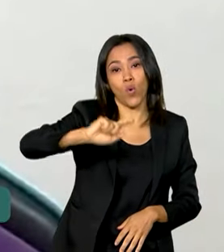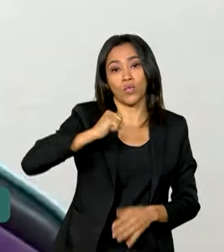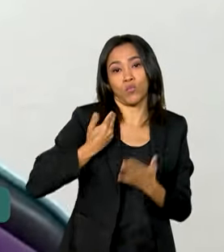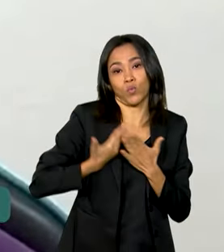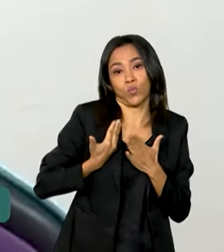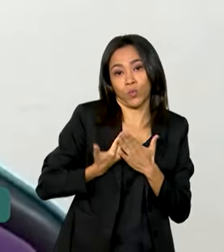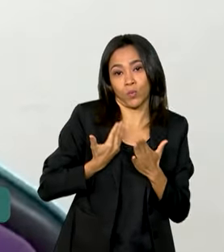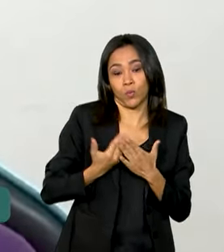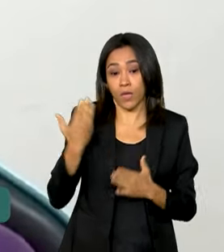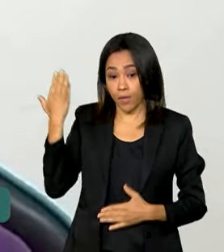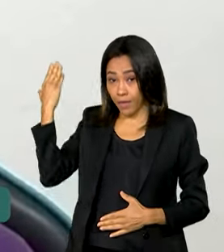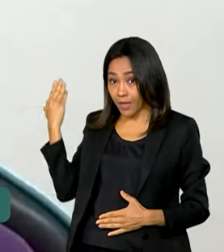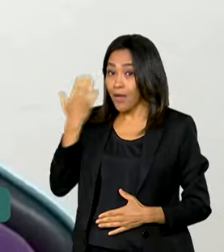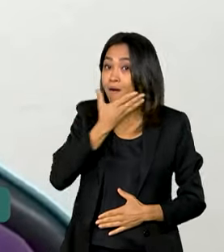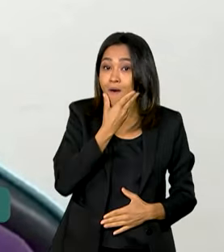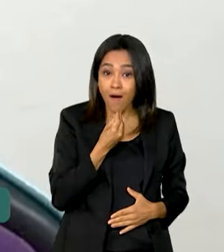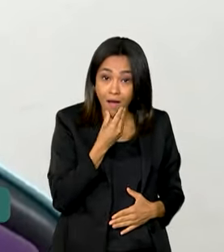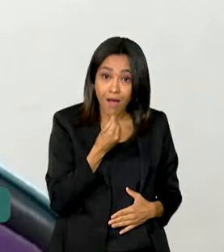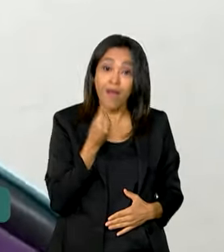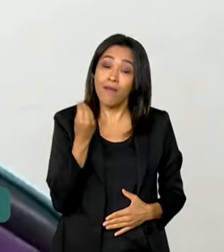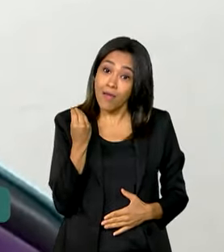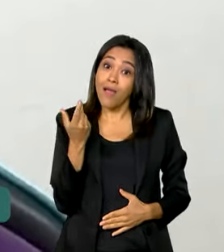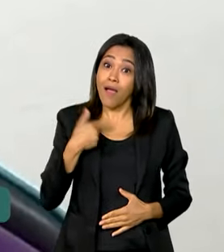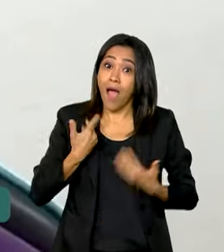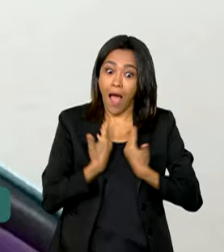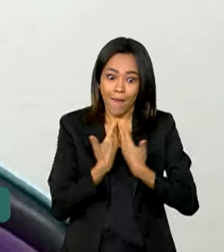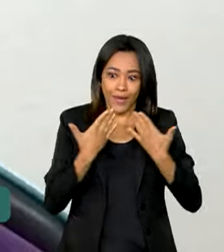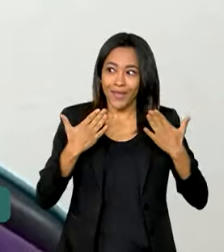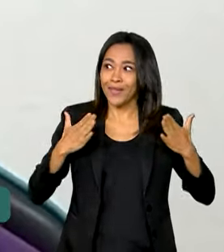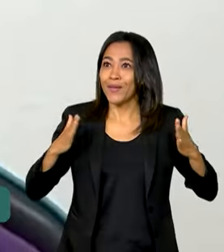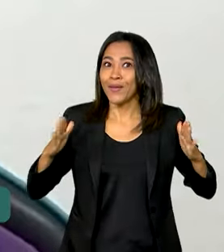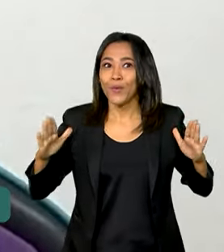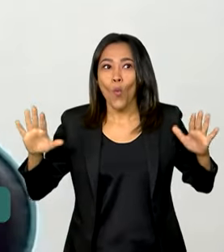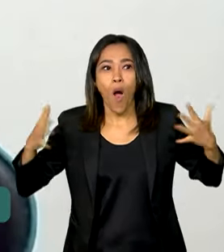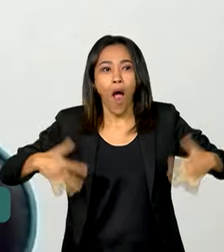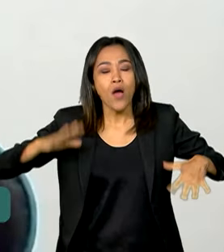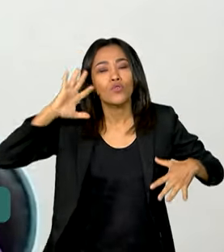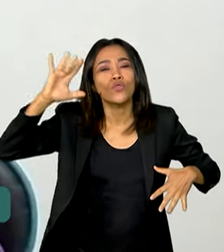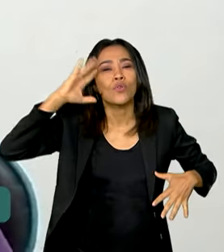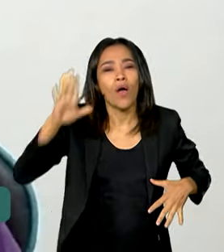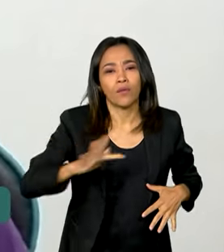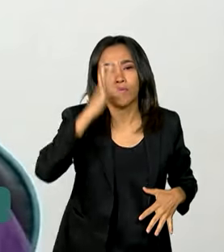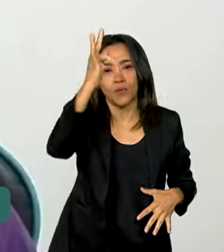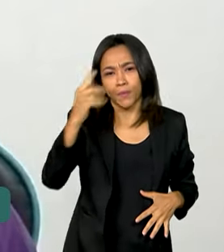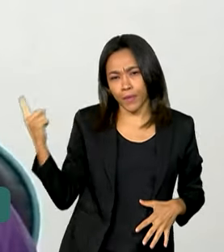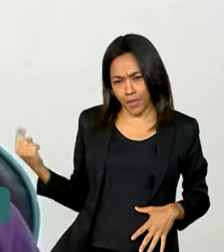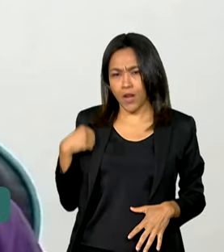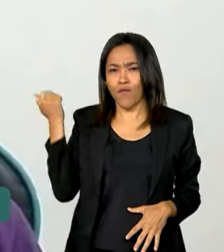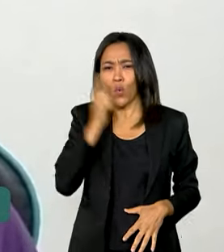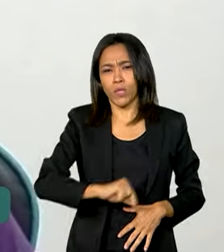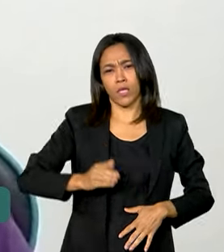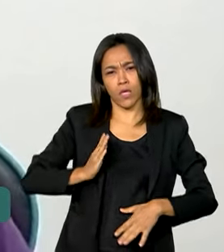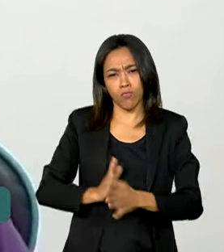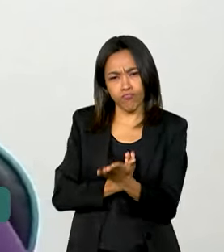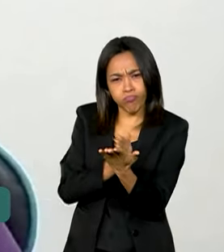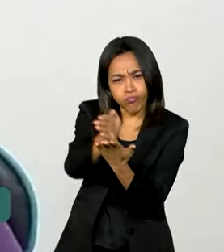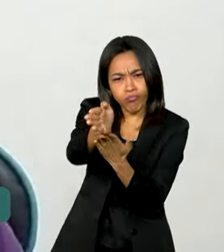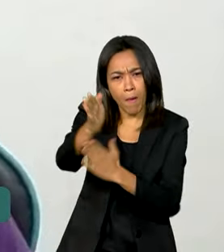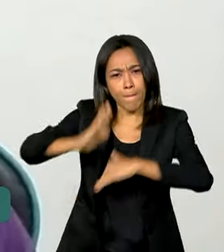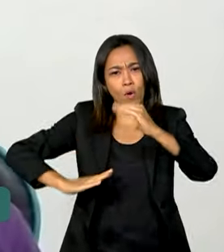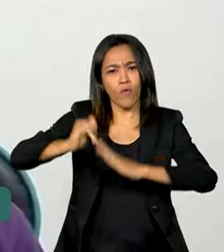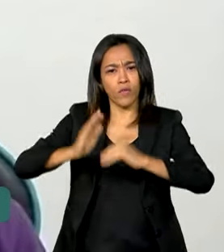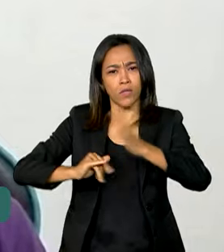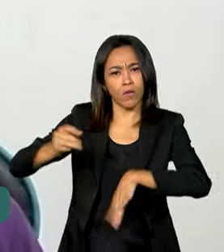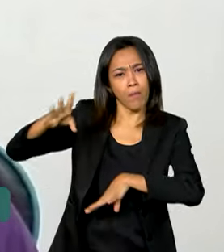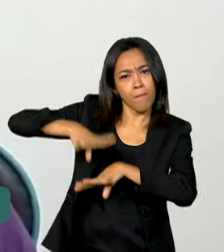Para o Gabriel, a Olimpíada abriu portas e o aluno já sonha com o futuro. Eu imagino que eu vou seguir uma profissão na área de